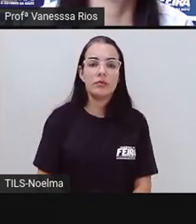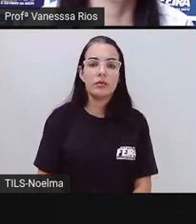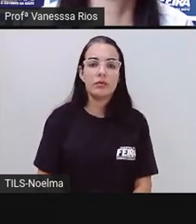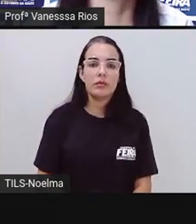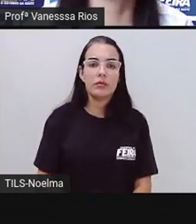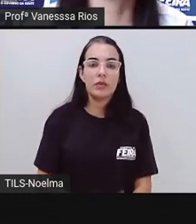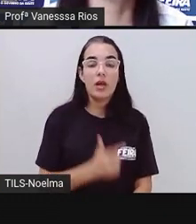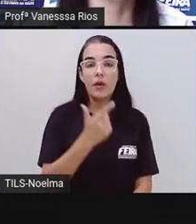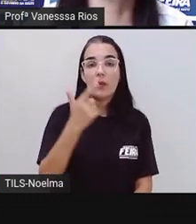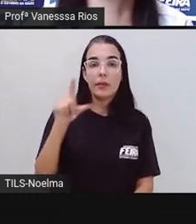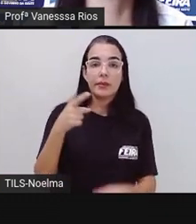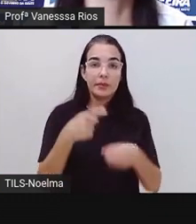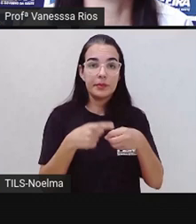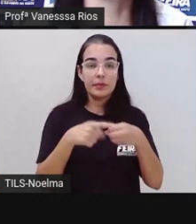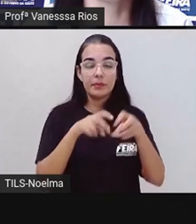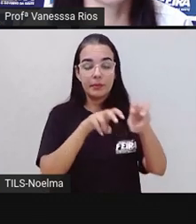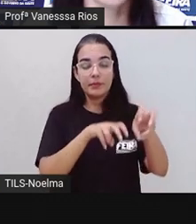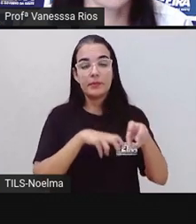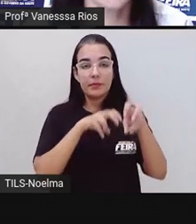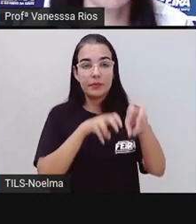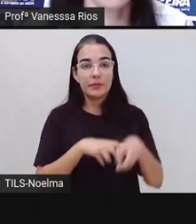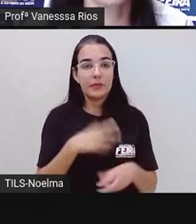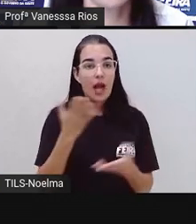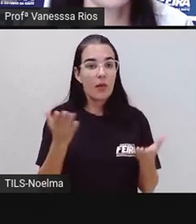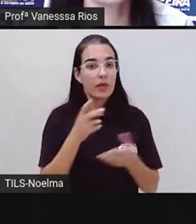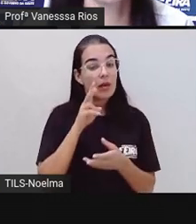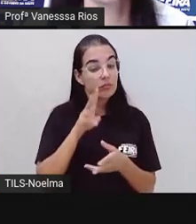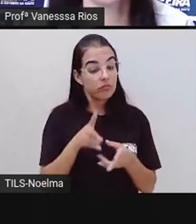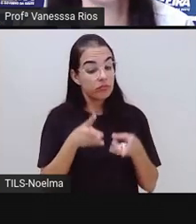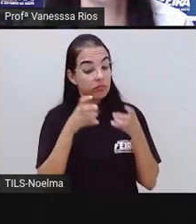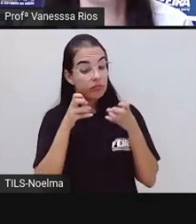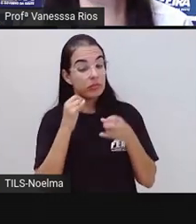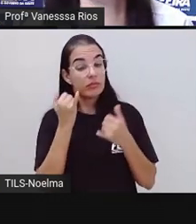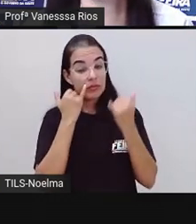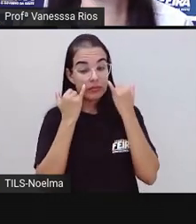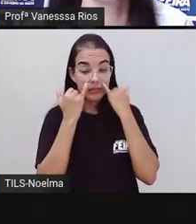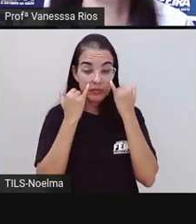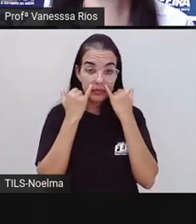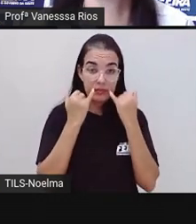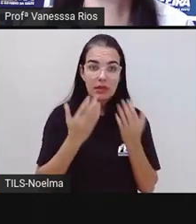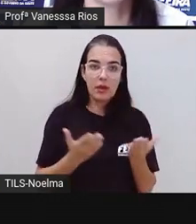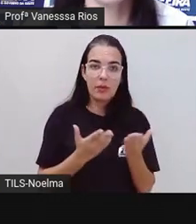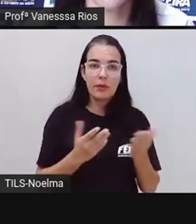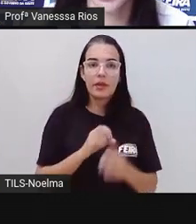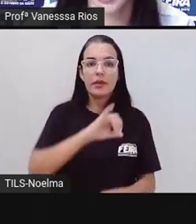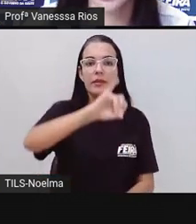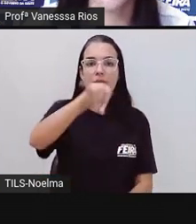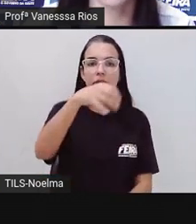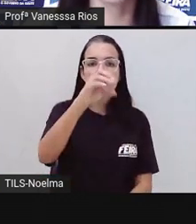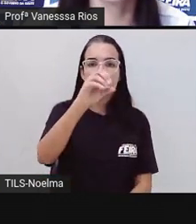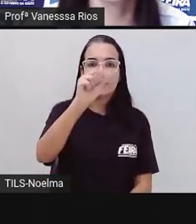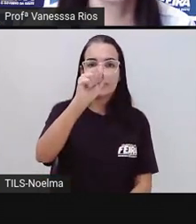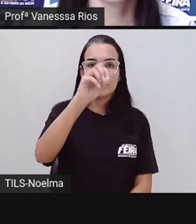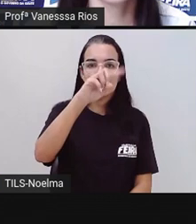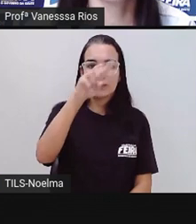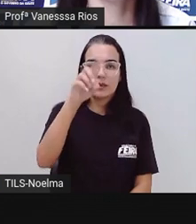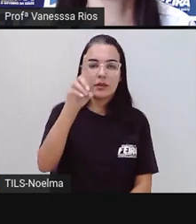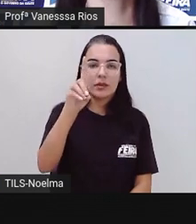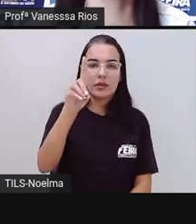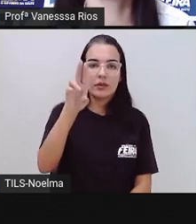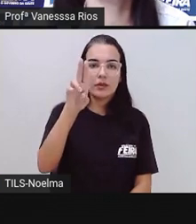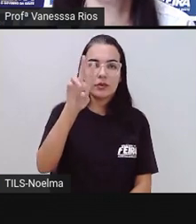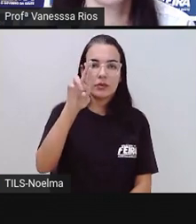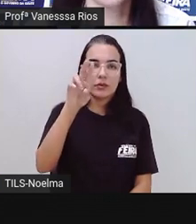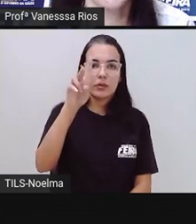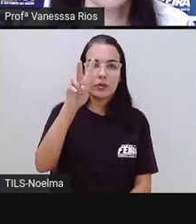Outro distrito, nós vamos observar informações, é o distrito de João Durval Carneiro. E a pró